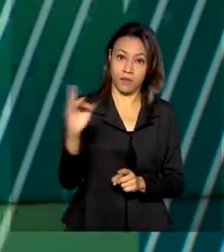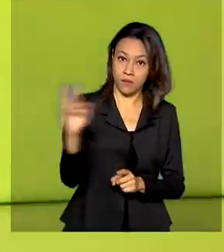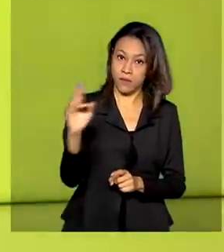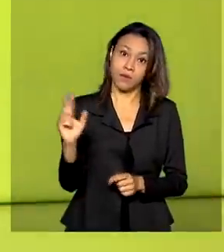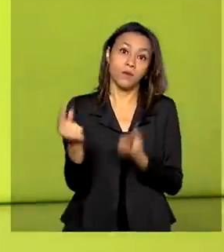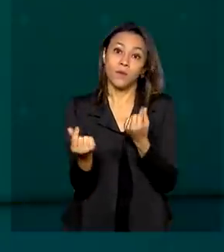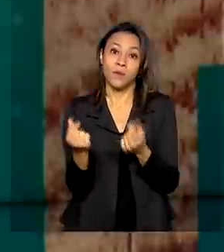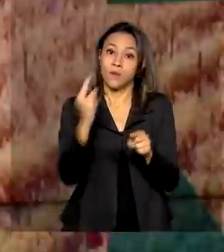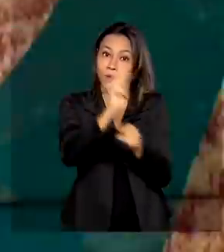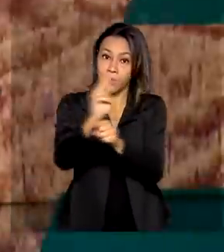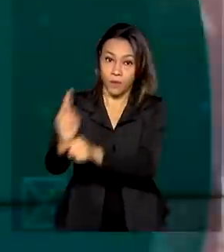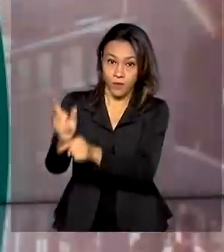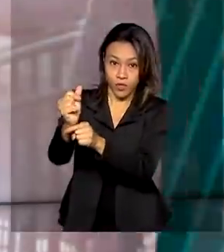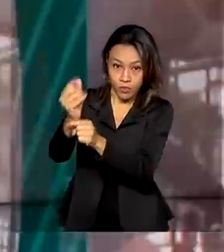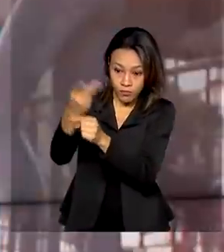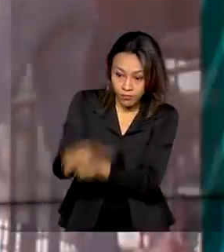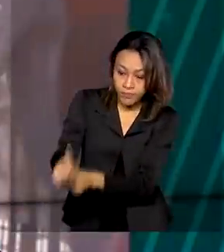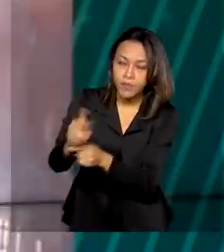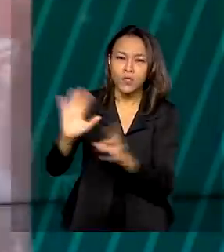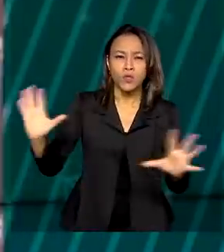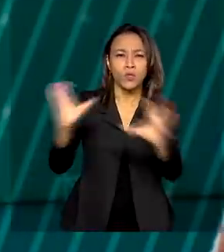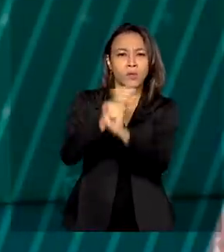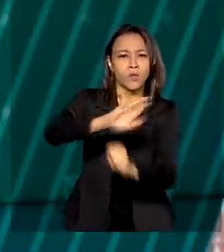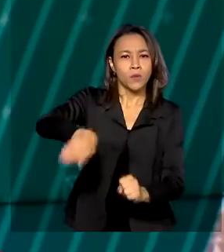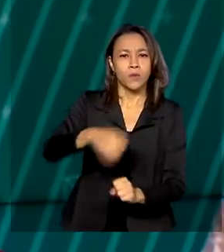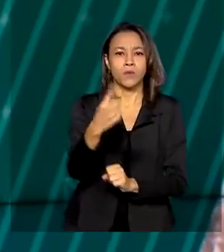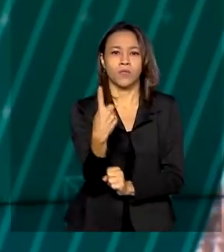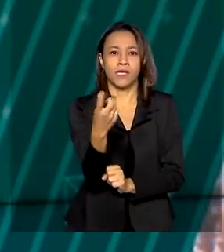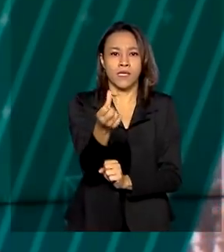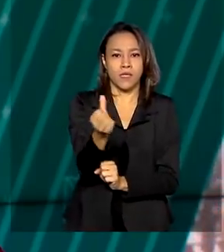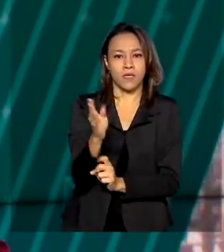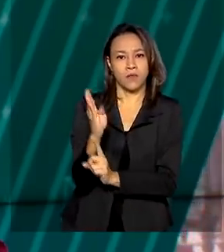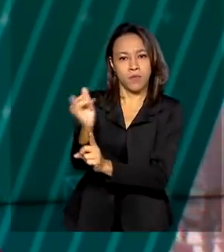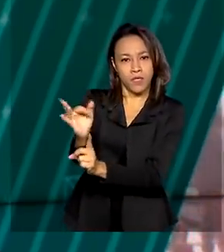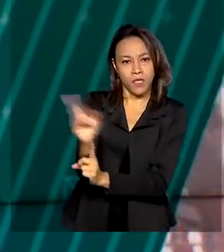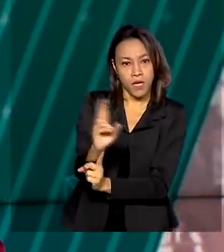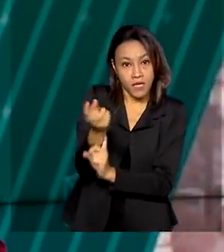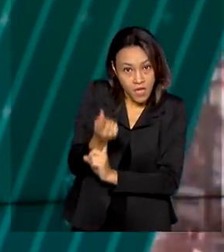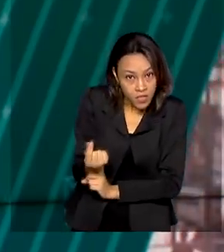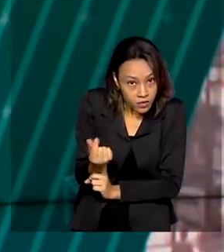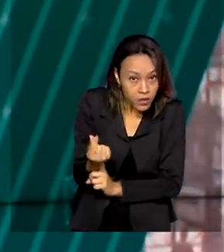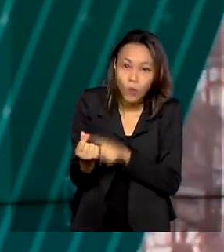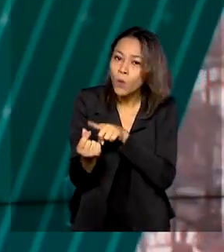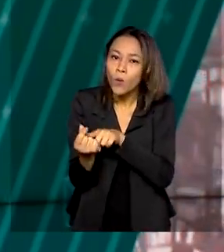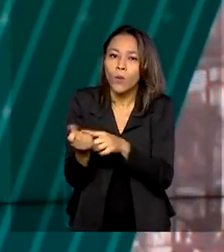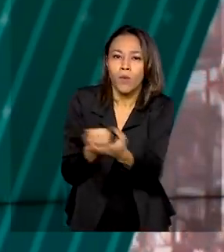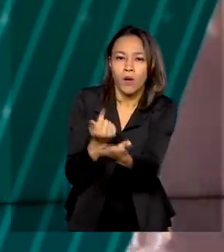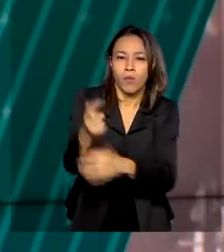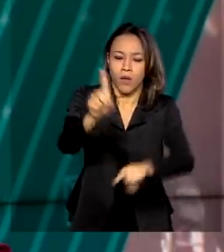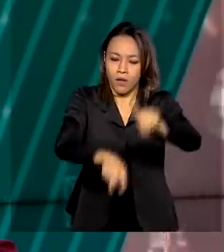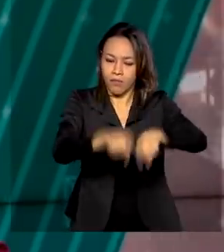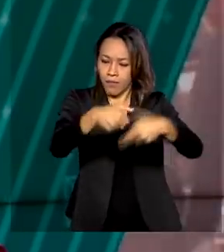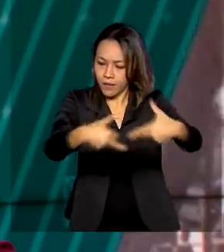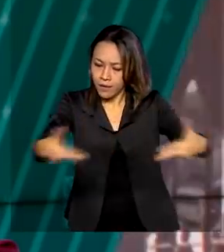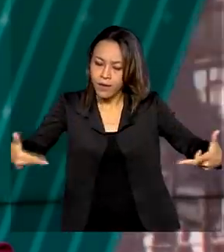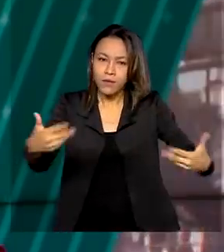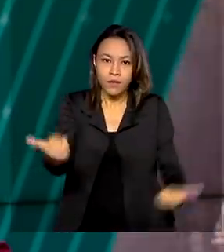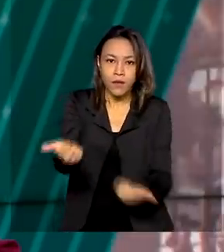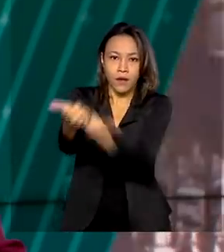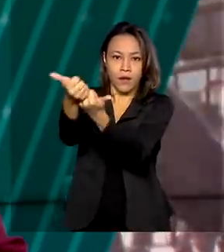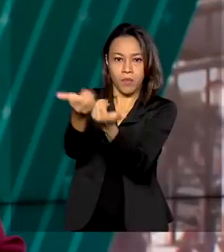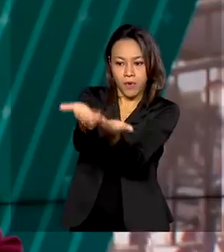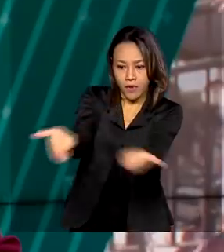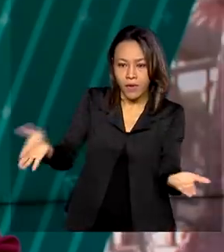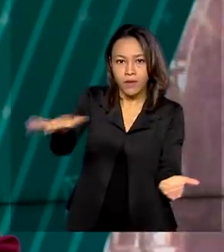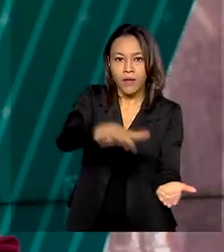custeio antecipado, totalizando 16 bilhões de reais. O reforço vai servir para a aquisição de matéria-prima e apoiar os serviços